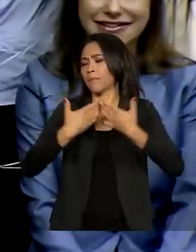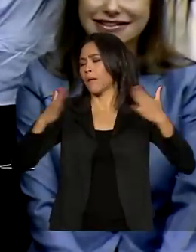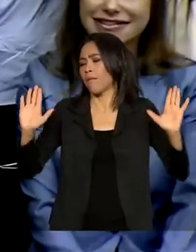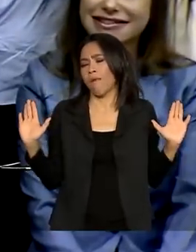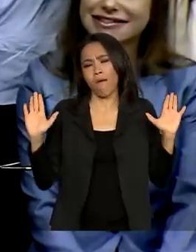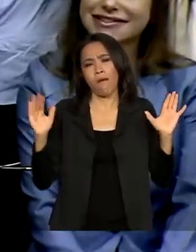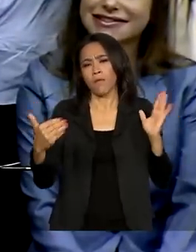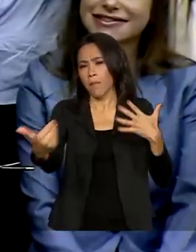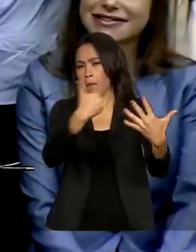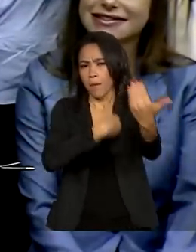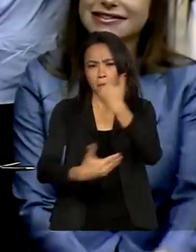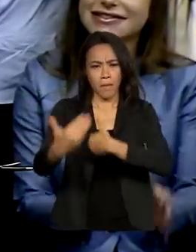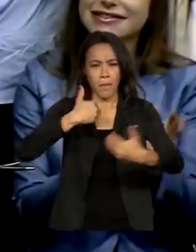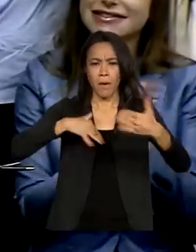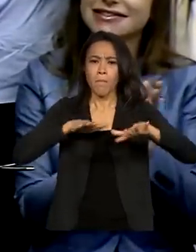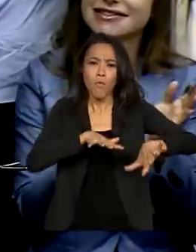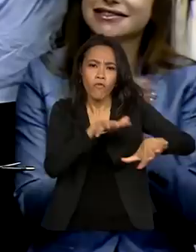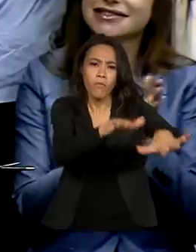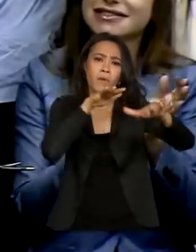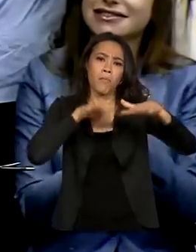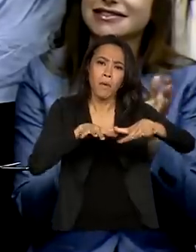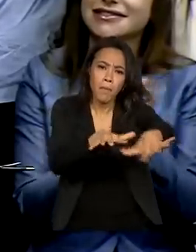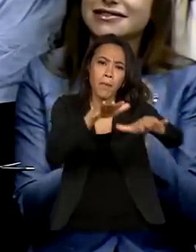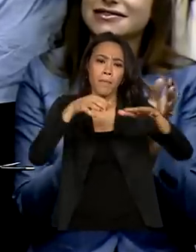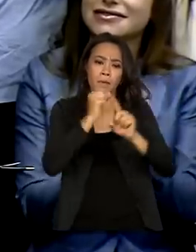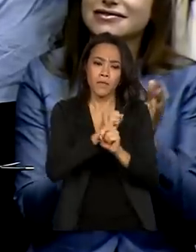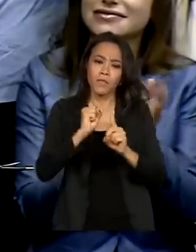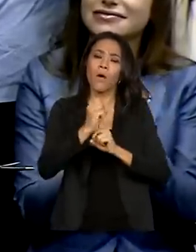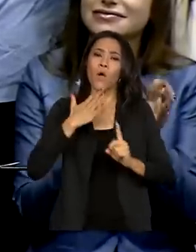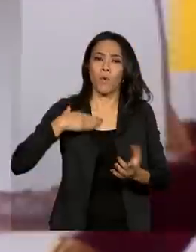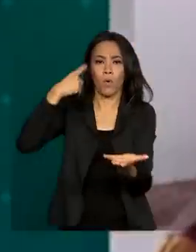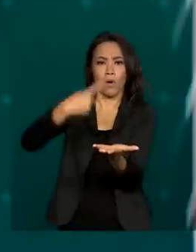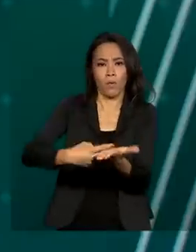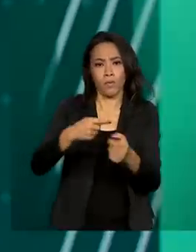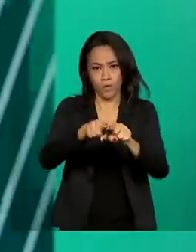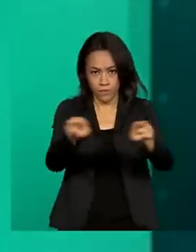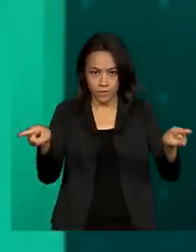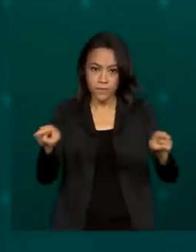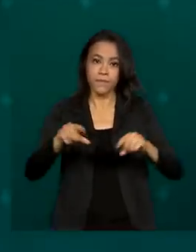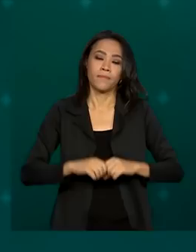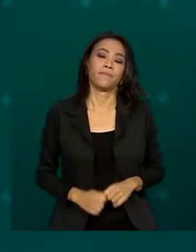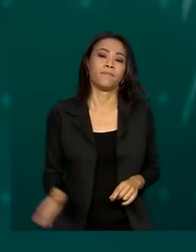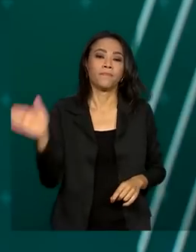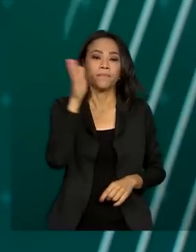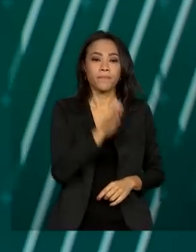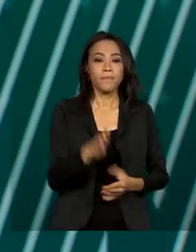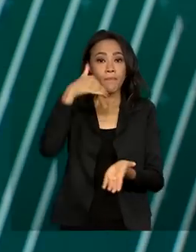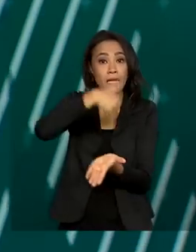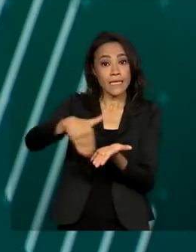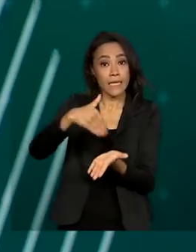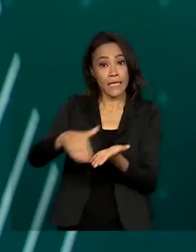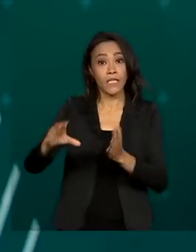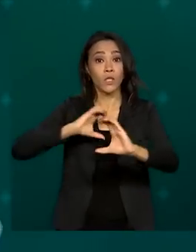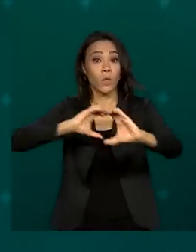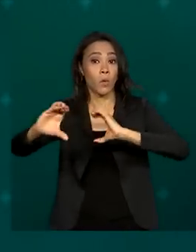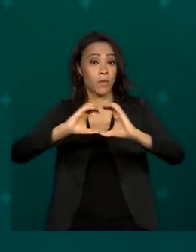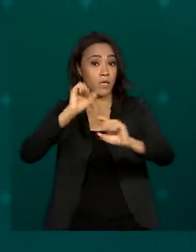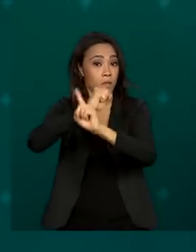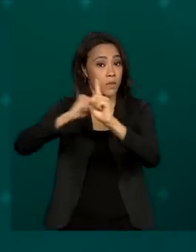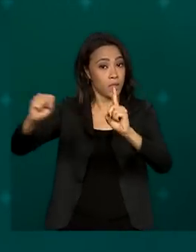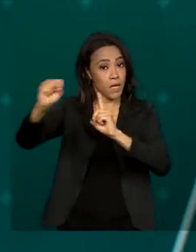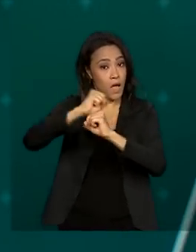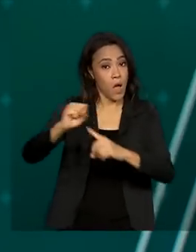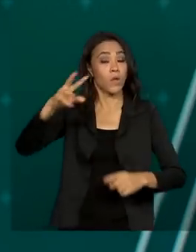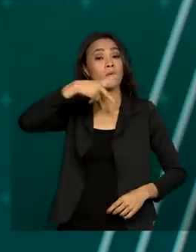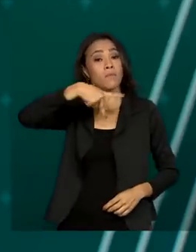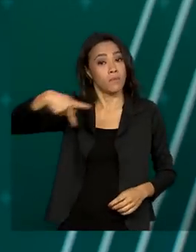para os movimentos sociais. Isso é um compromisso meu com vocês. A Secretaria de Comunicação Social da Presidência